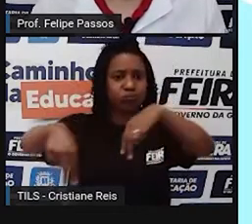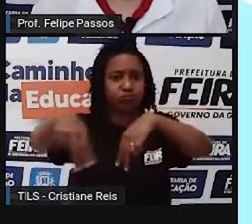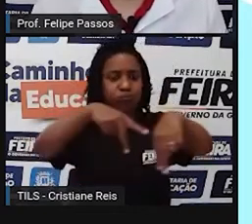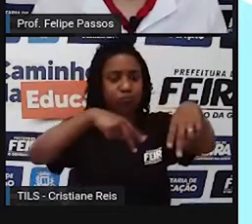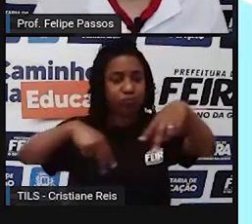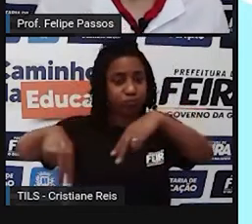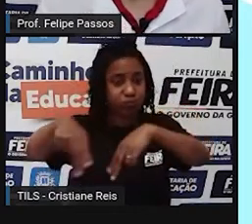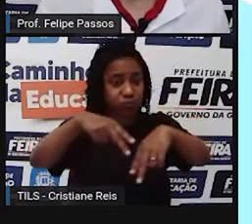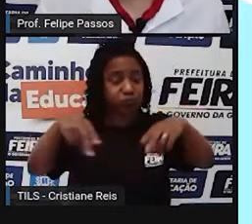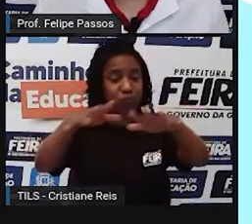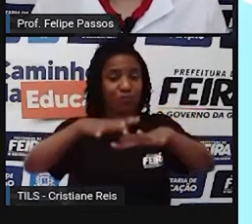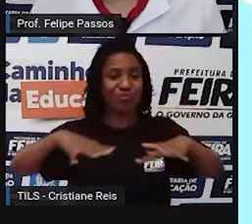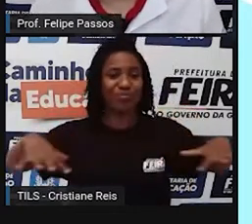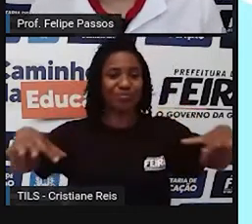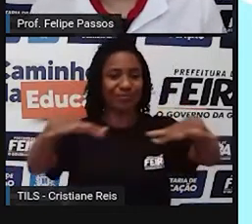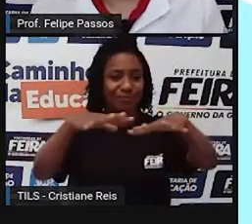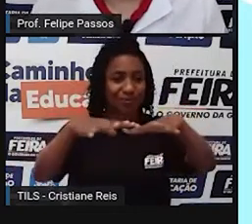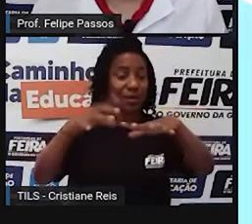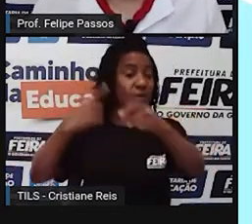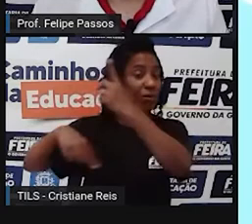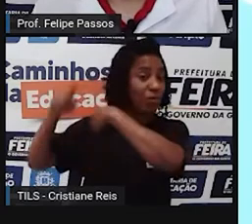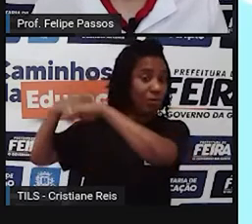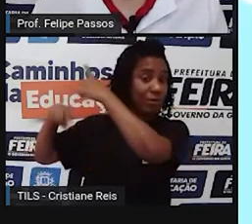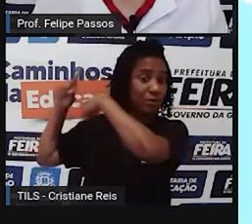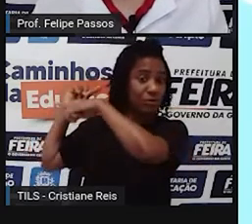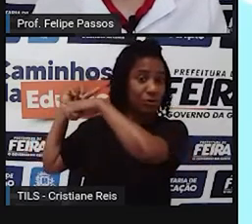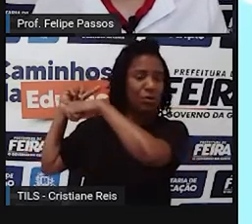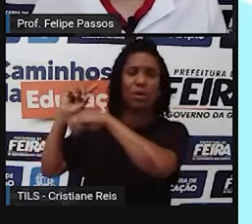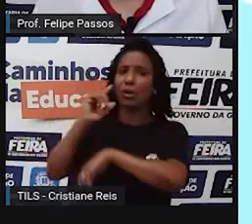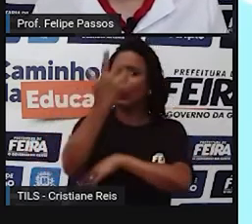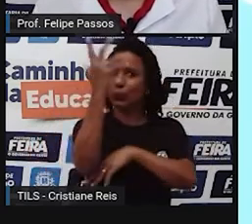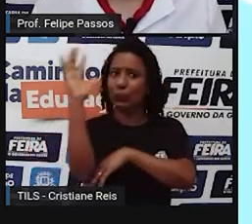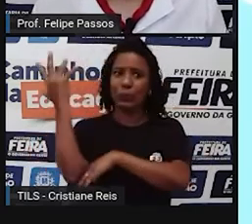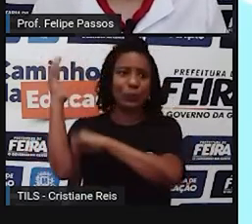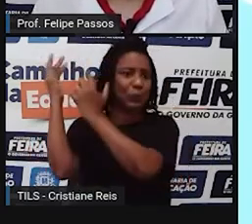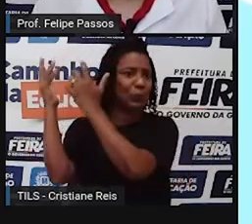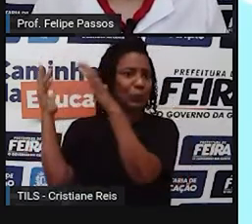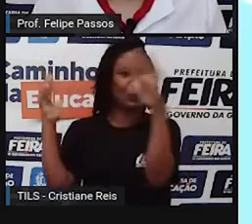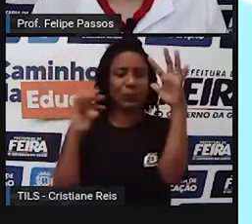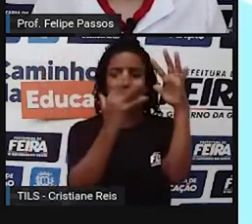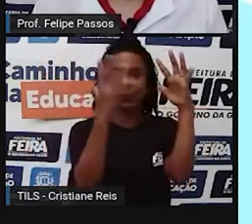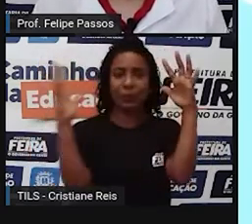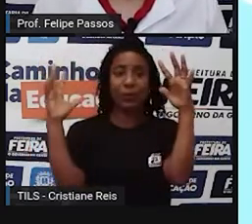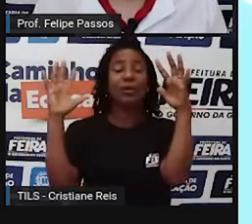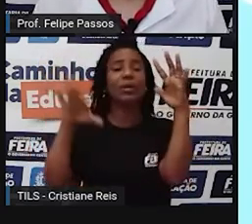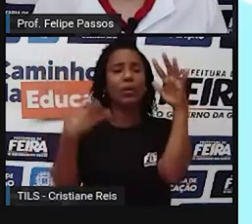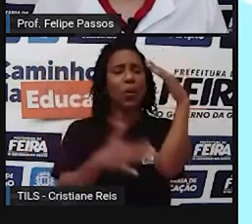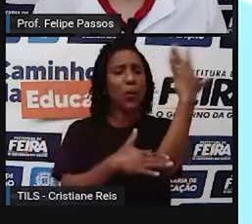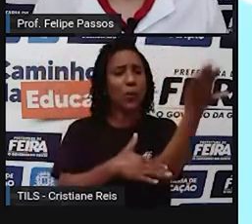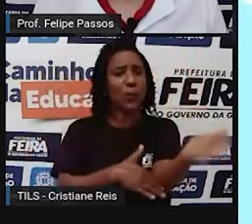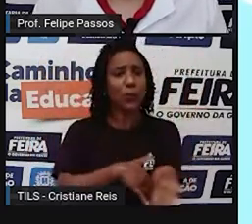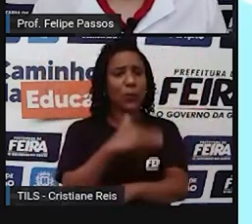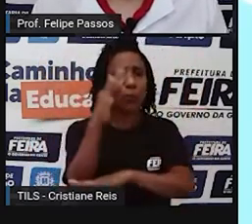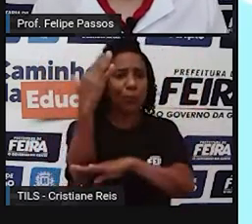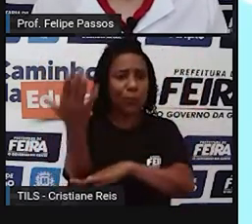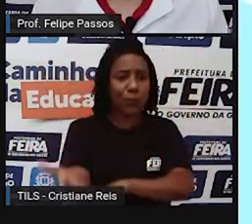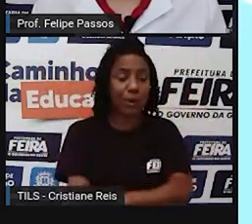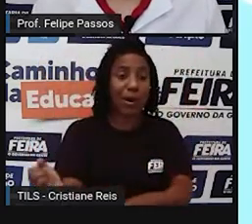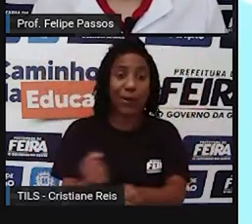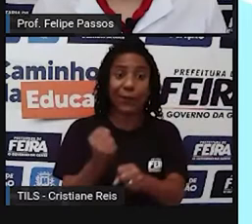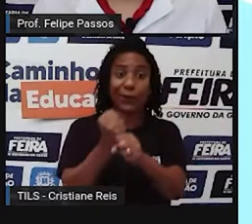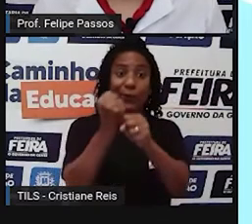organismo selvagem para um organismo urbano. Alguns conceitos de urbanização que vocês vão poder